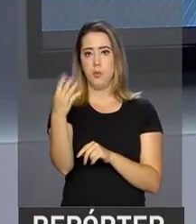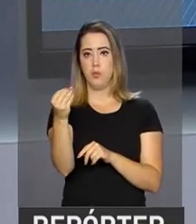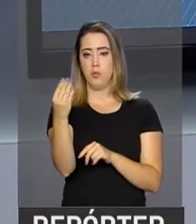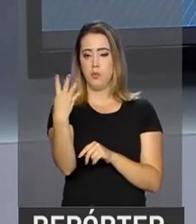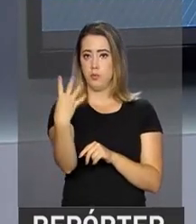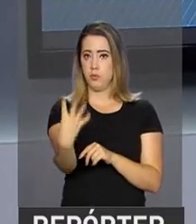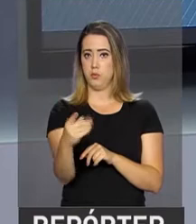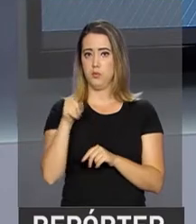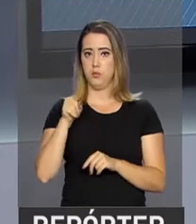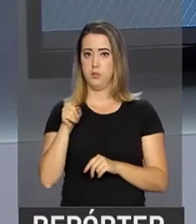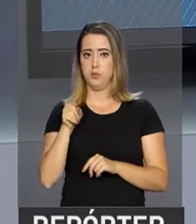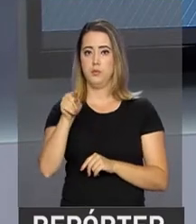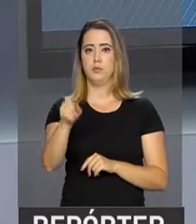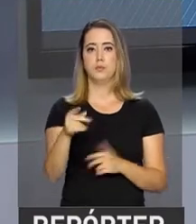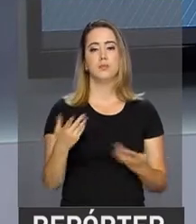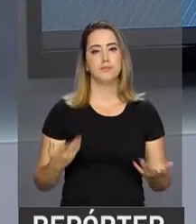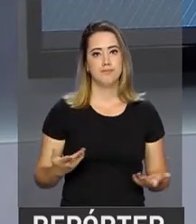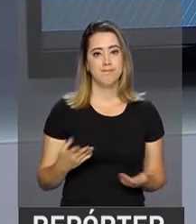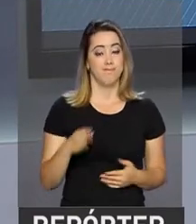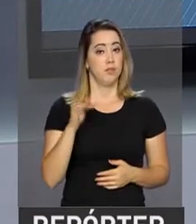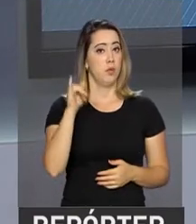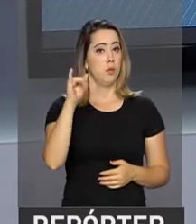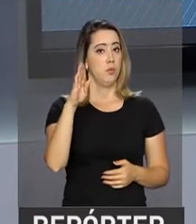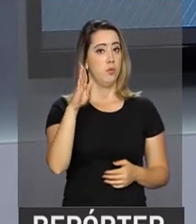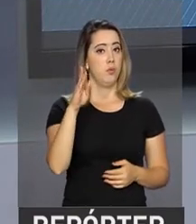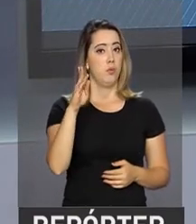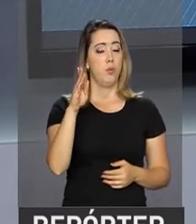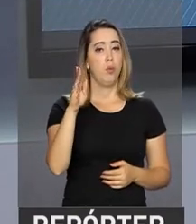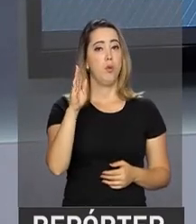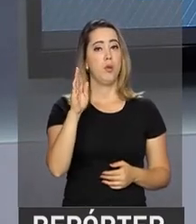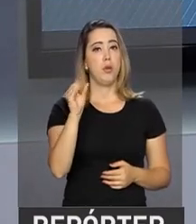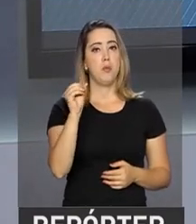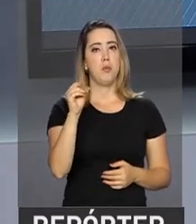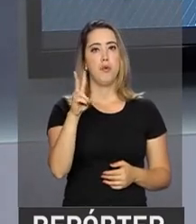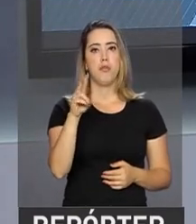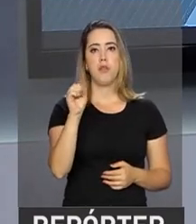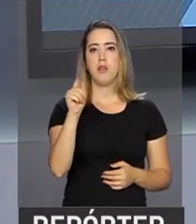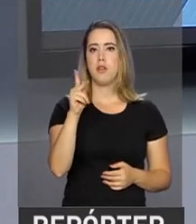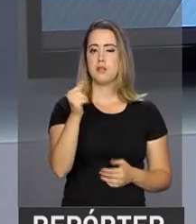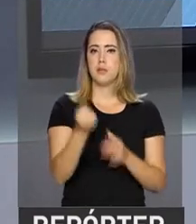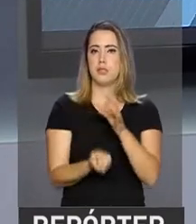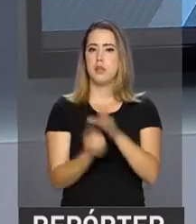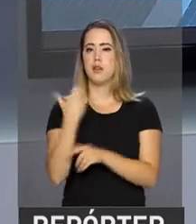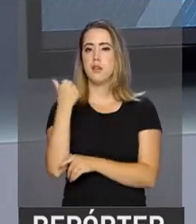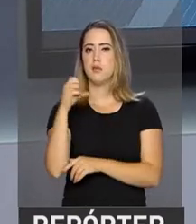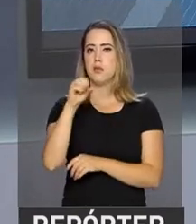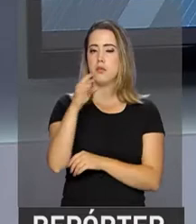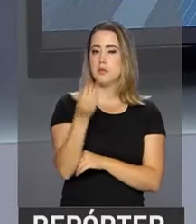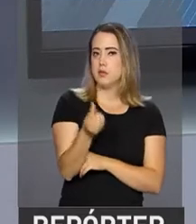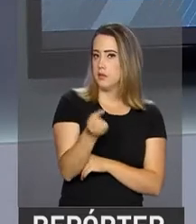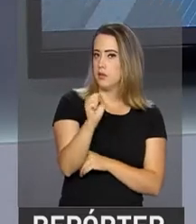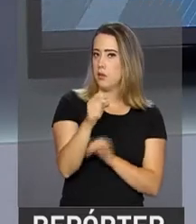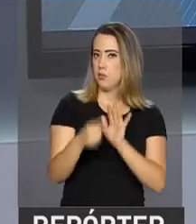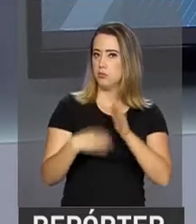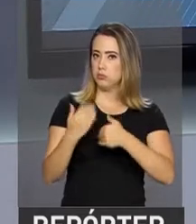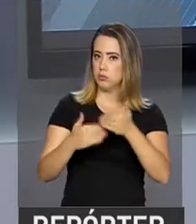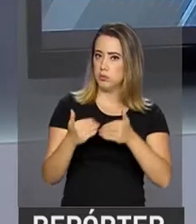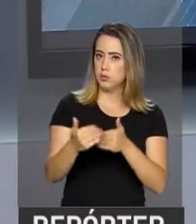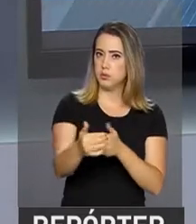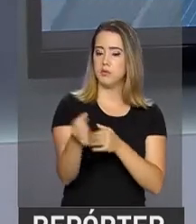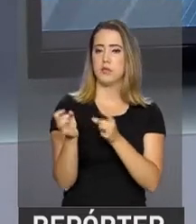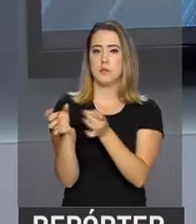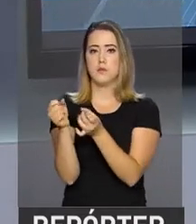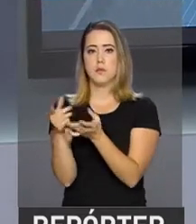.404 pontos. O Ibovespa foi criado em 1968 e mostra o desempenho das ações